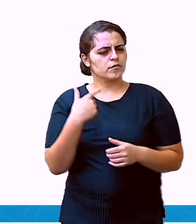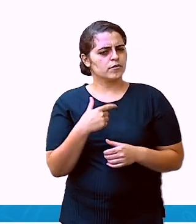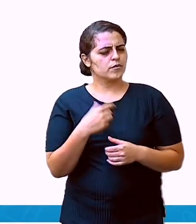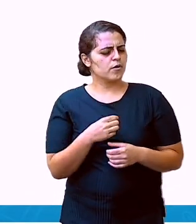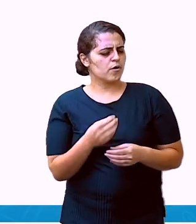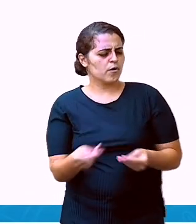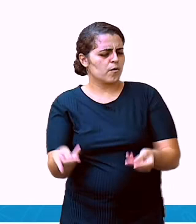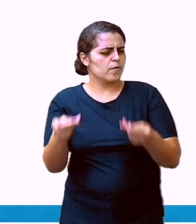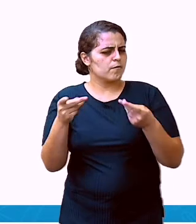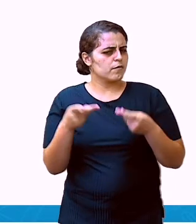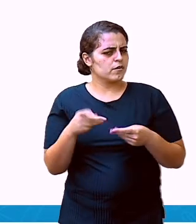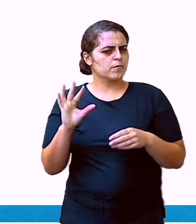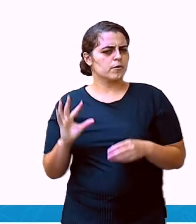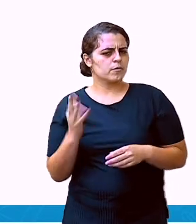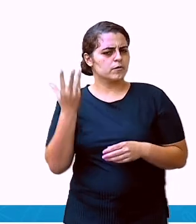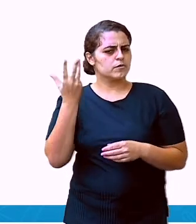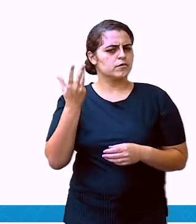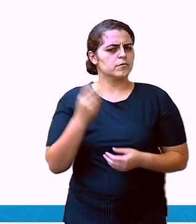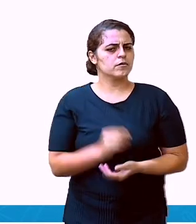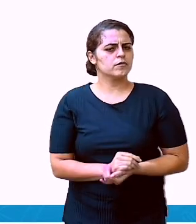convidar para um evento